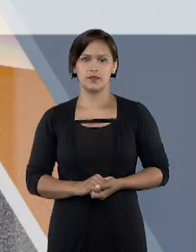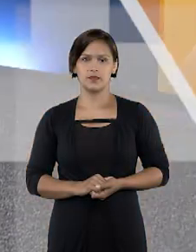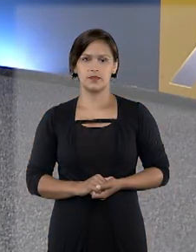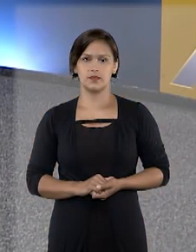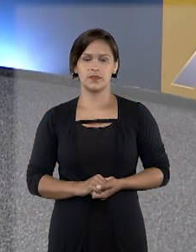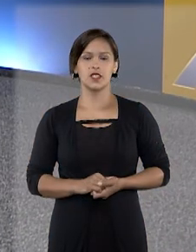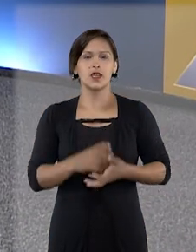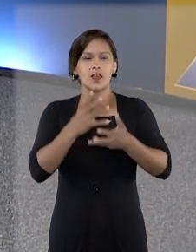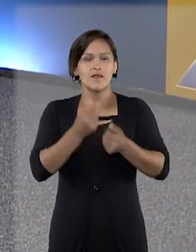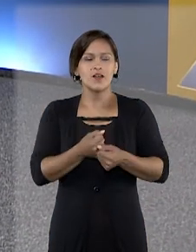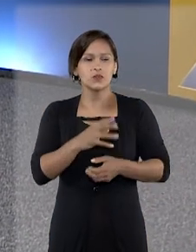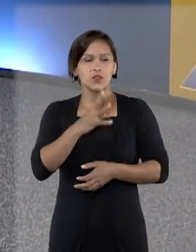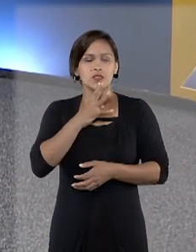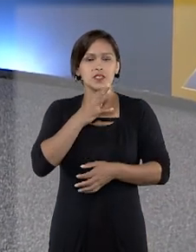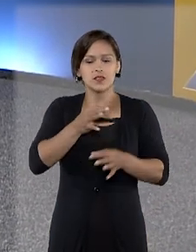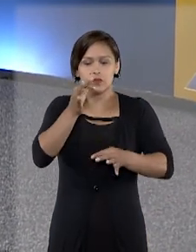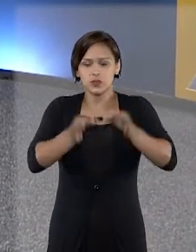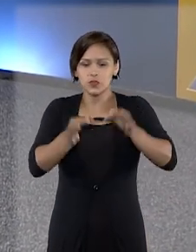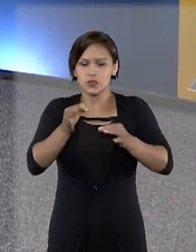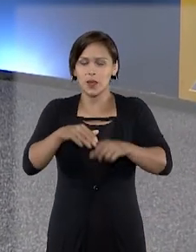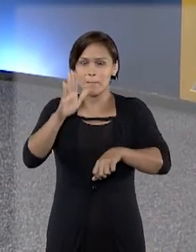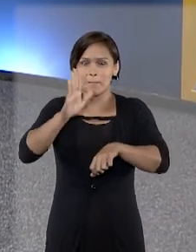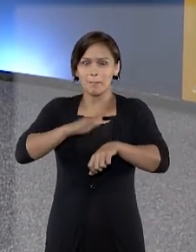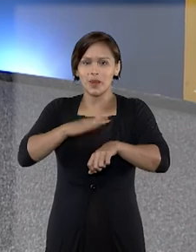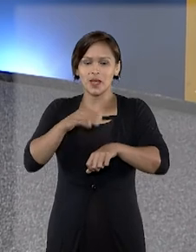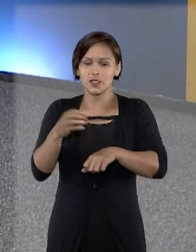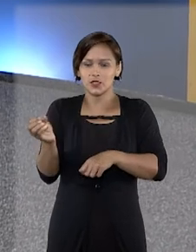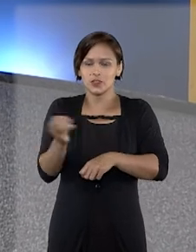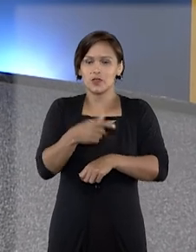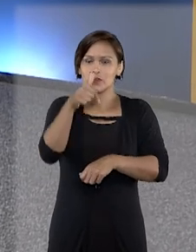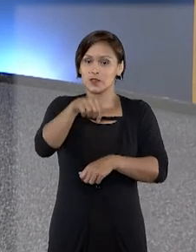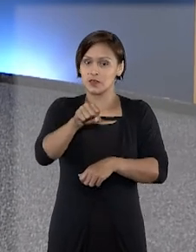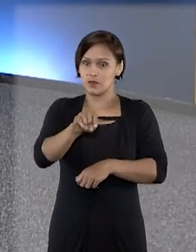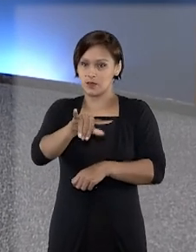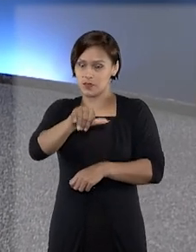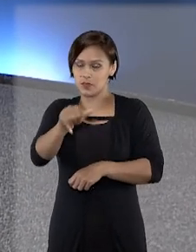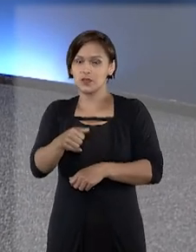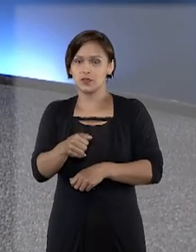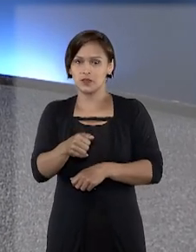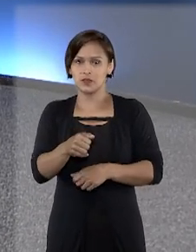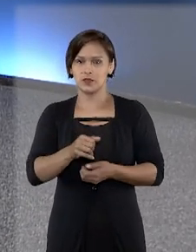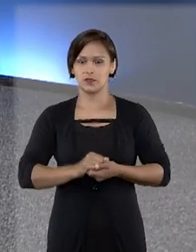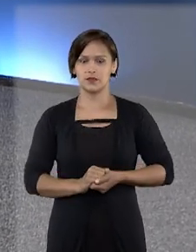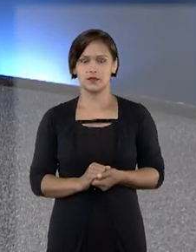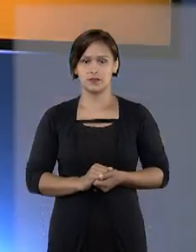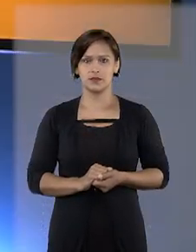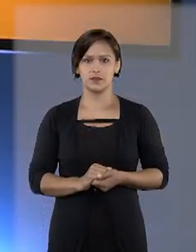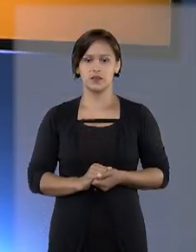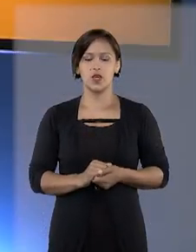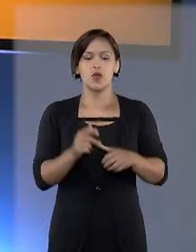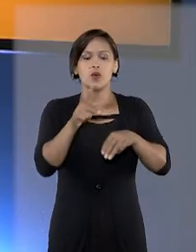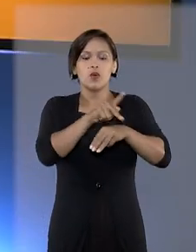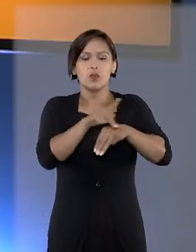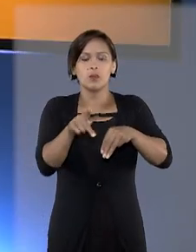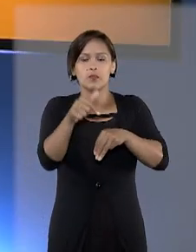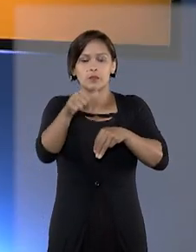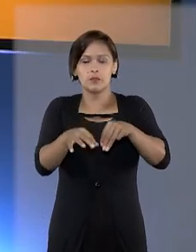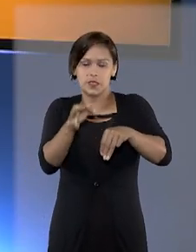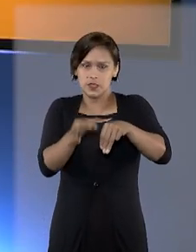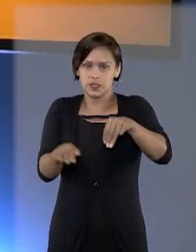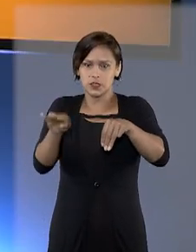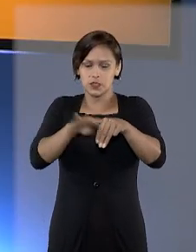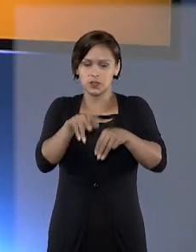Vamos conhecer os julgamentos mais recentes do Superior Tribunal de Justiça. O presidente do